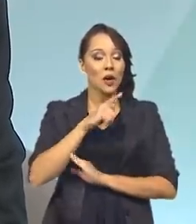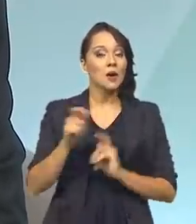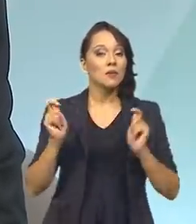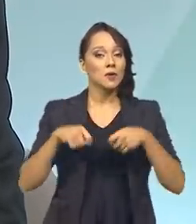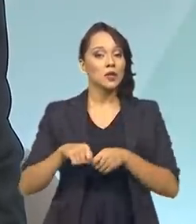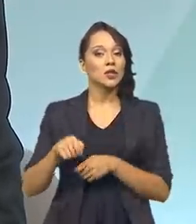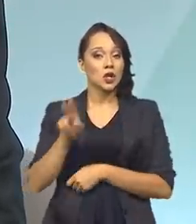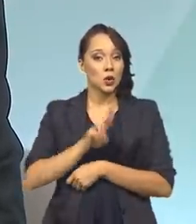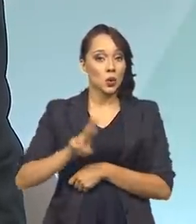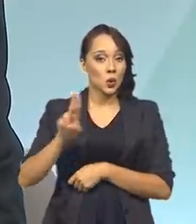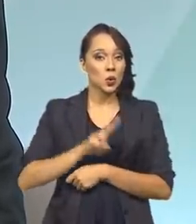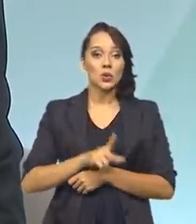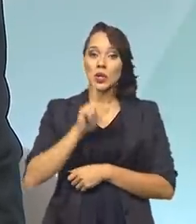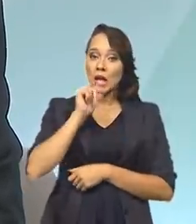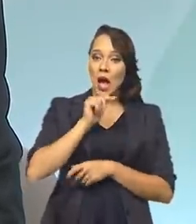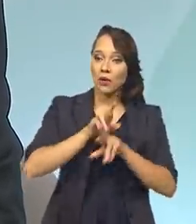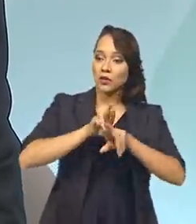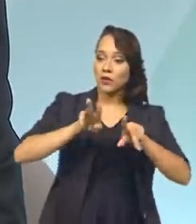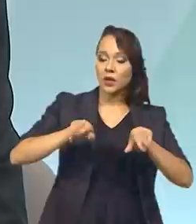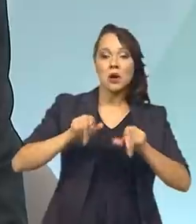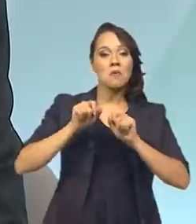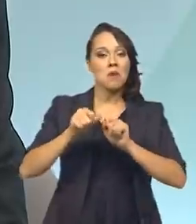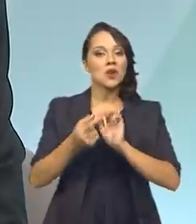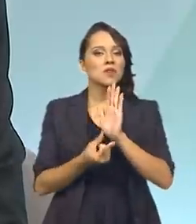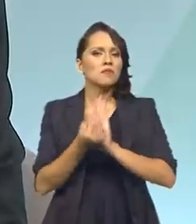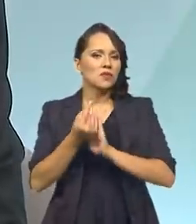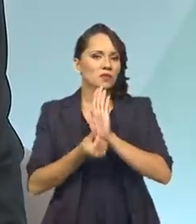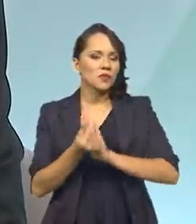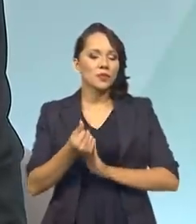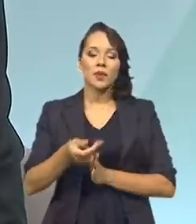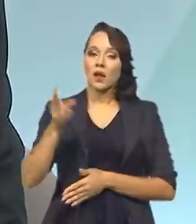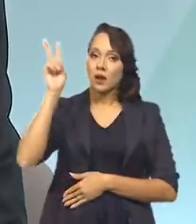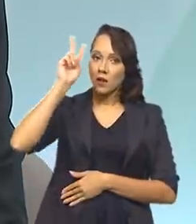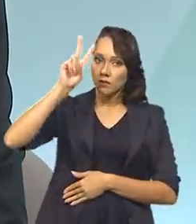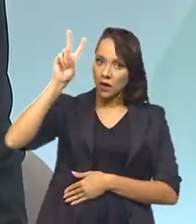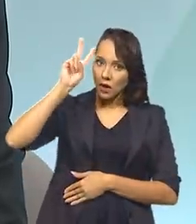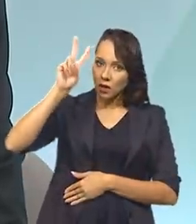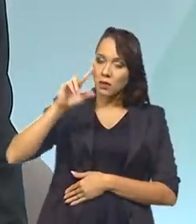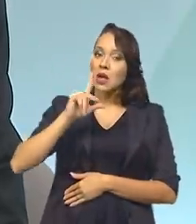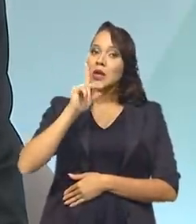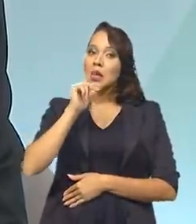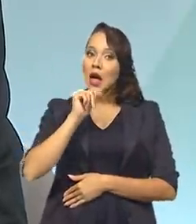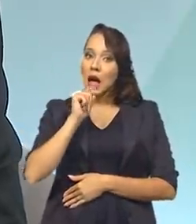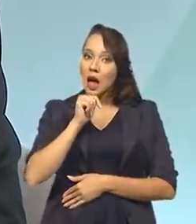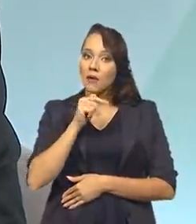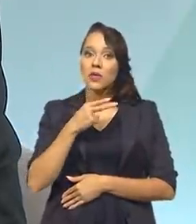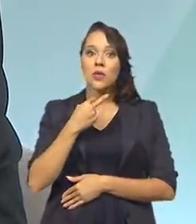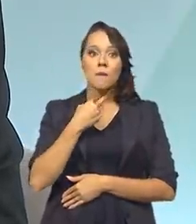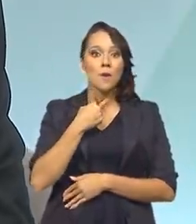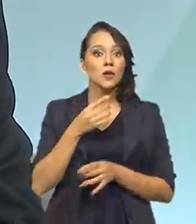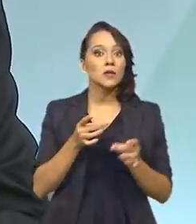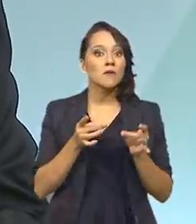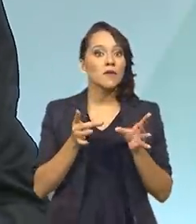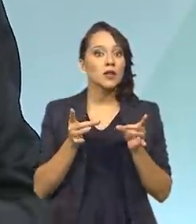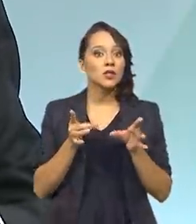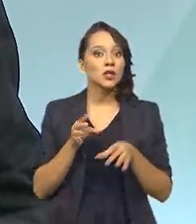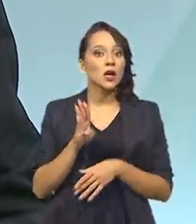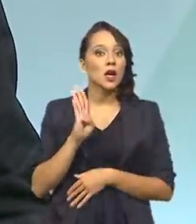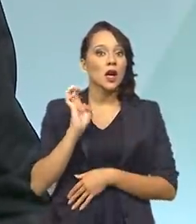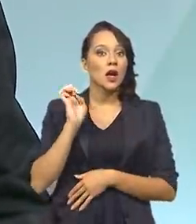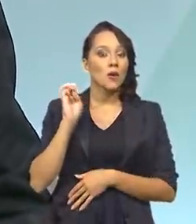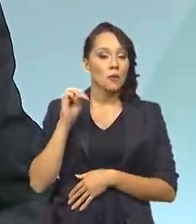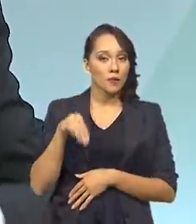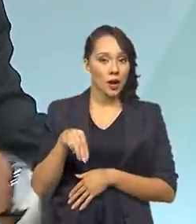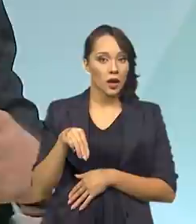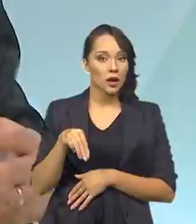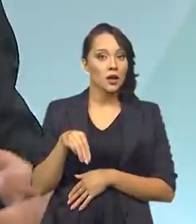uso múltiplo da água possa ser monetizado. Lembrando que a água não pode ser vendida. É um bem, de acordo com a